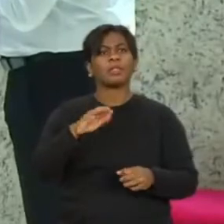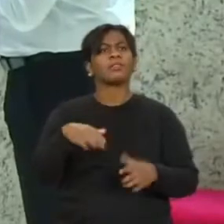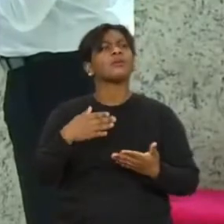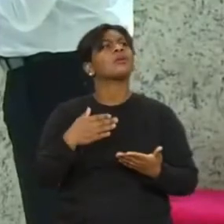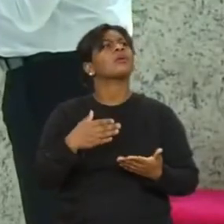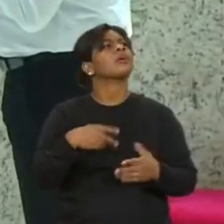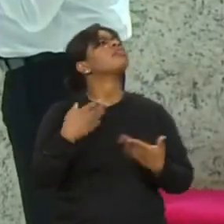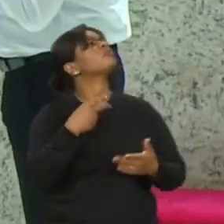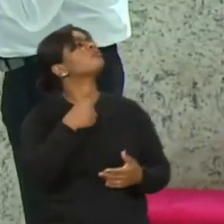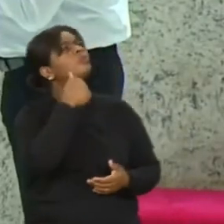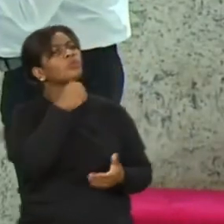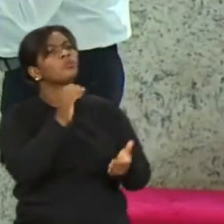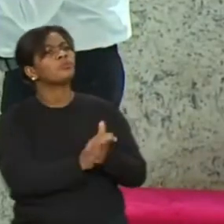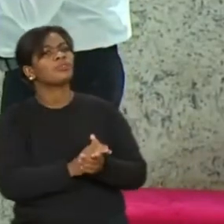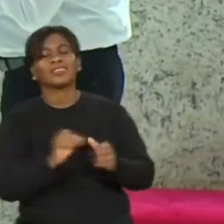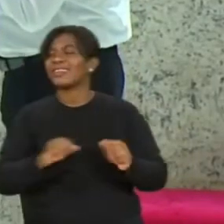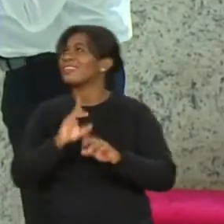Graças a Deus, está aqui.